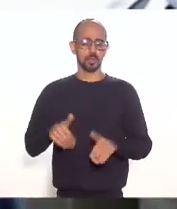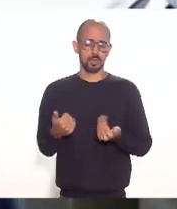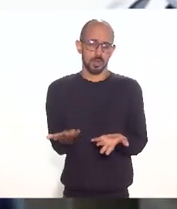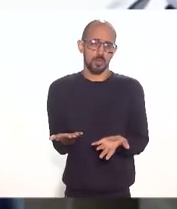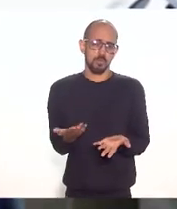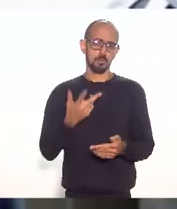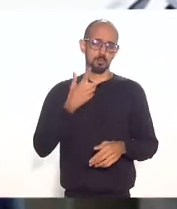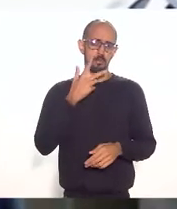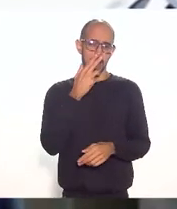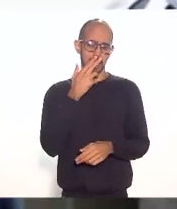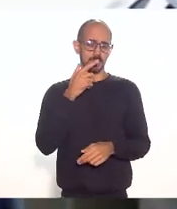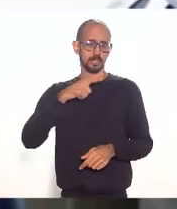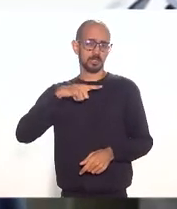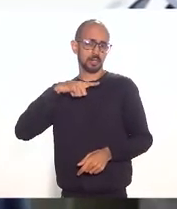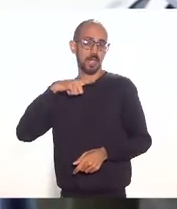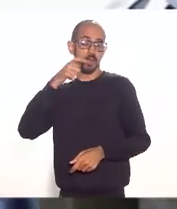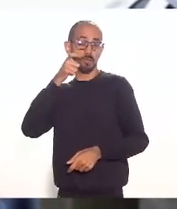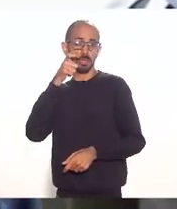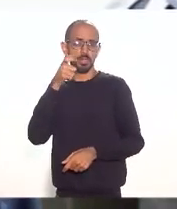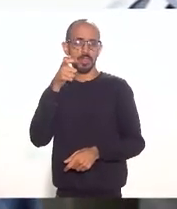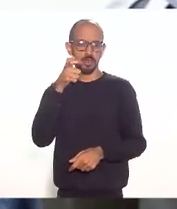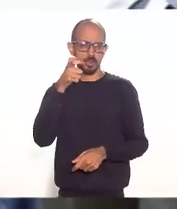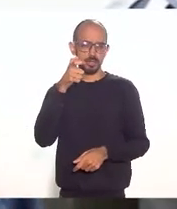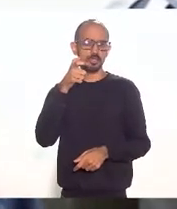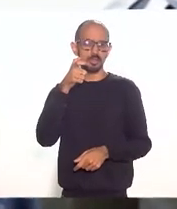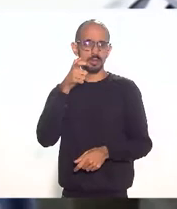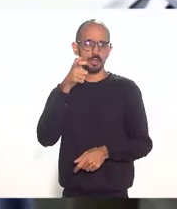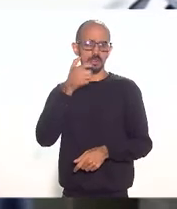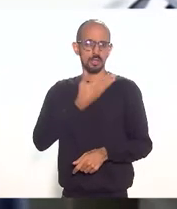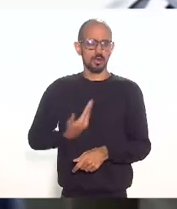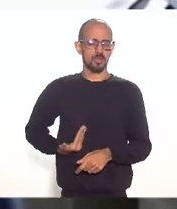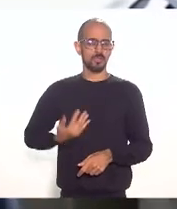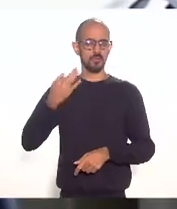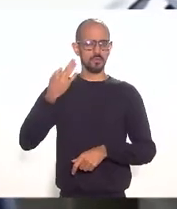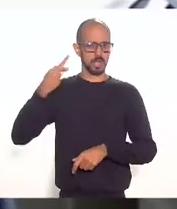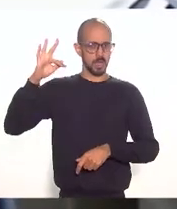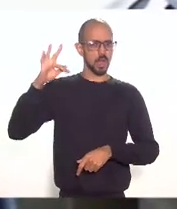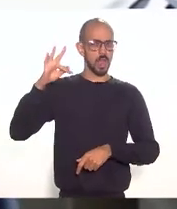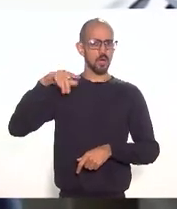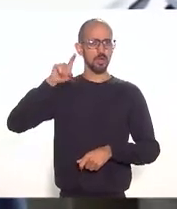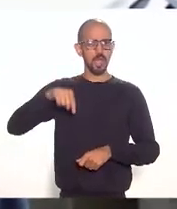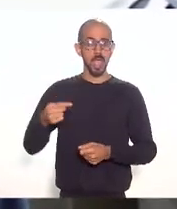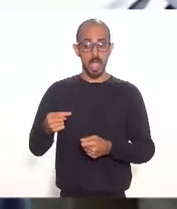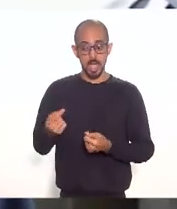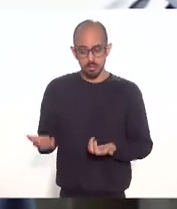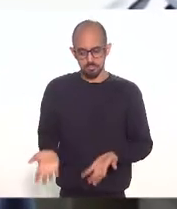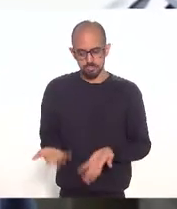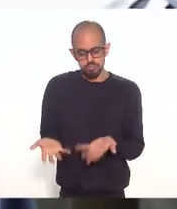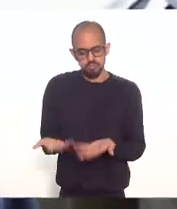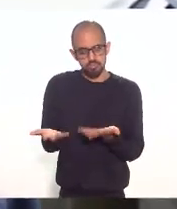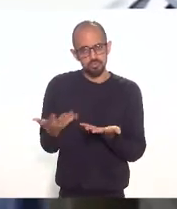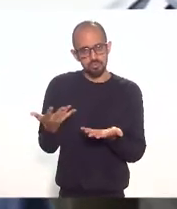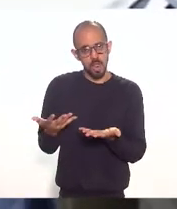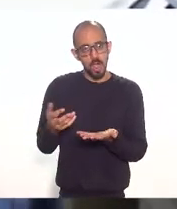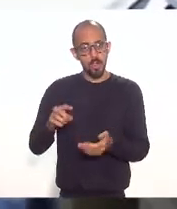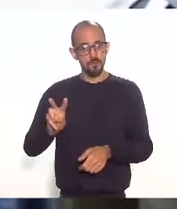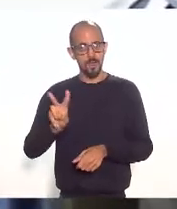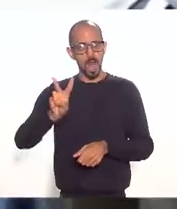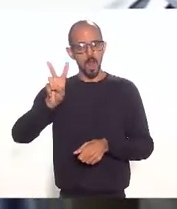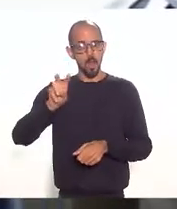que há uma intenção deliberada do governo federal em valorizar o aeroporto